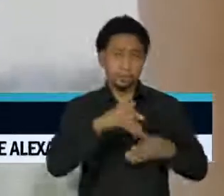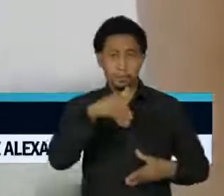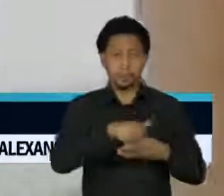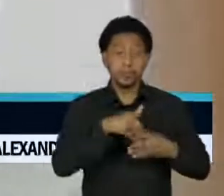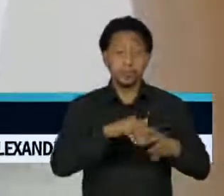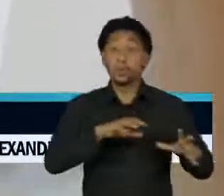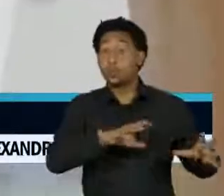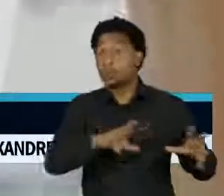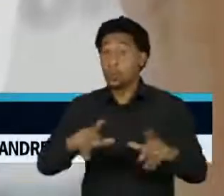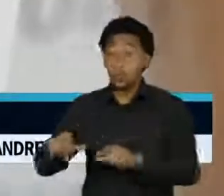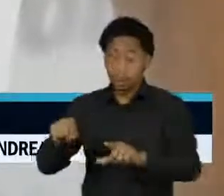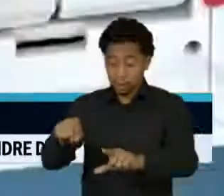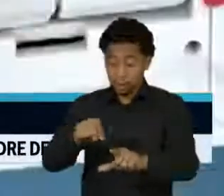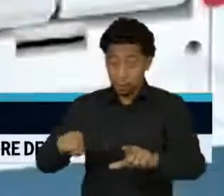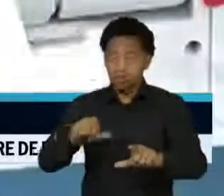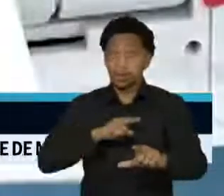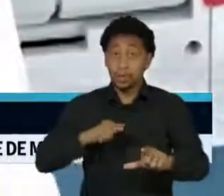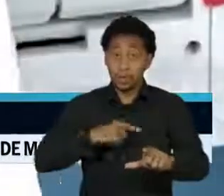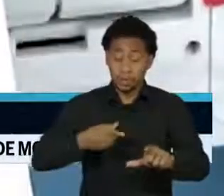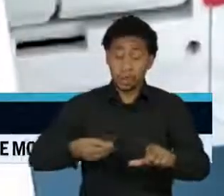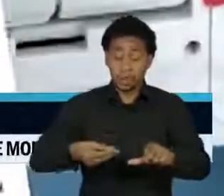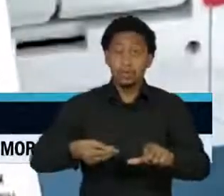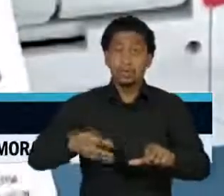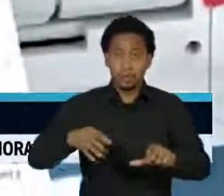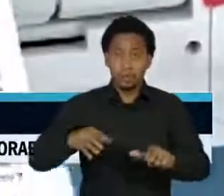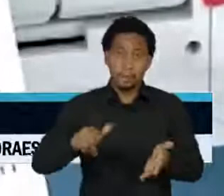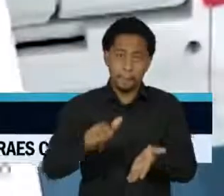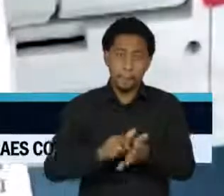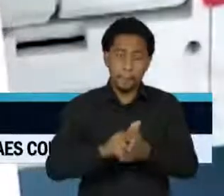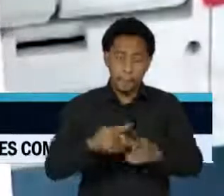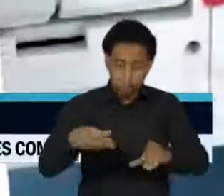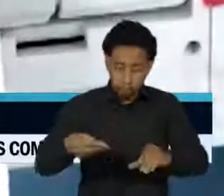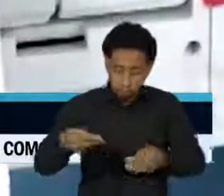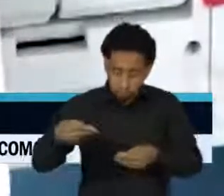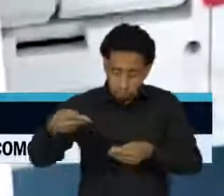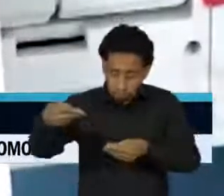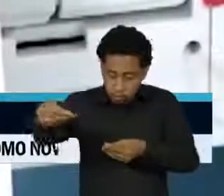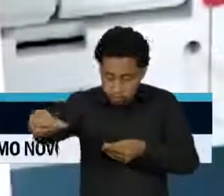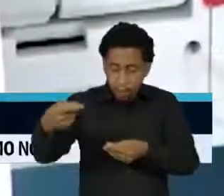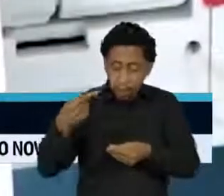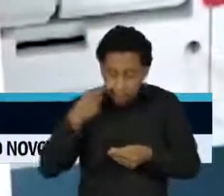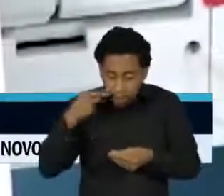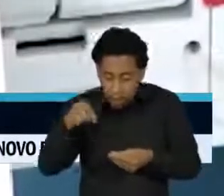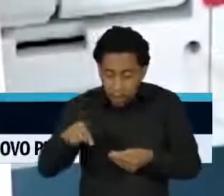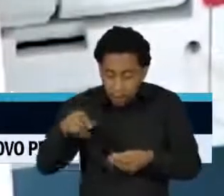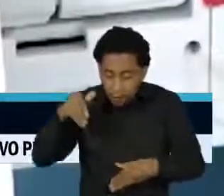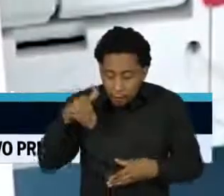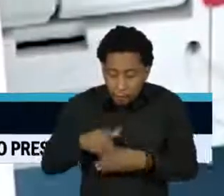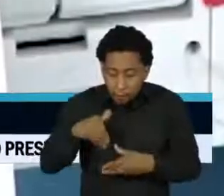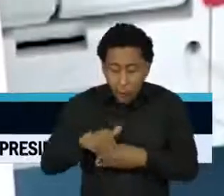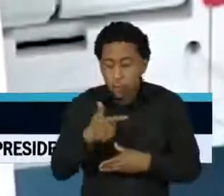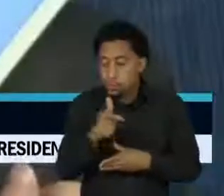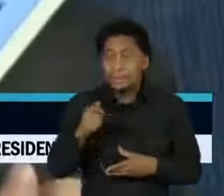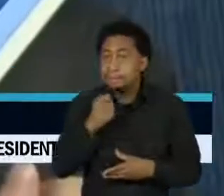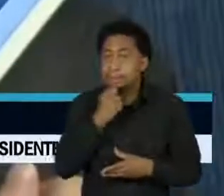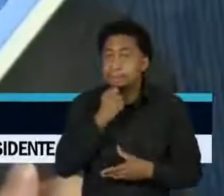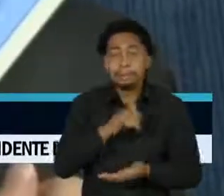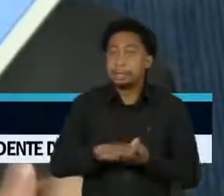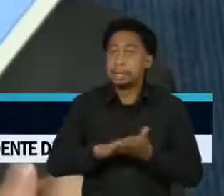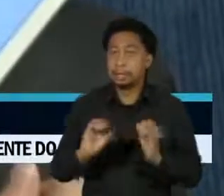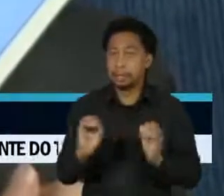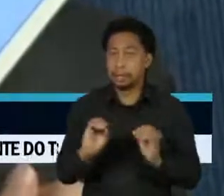urnas emitem um documento chamado Zerésima, justamente para confirmar que não há nenhum voto previamente computado.